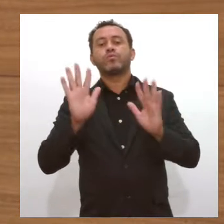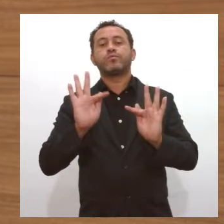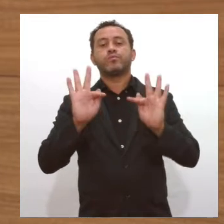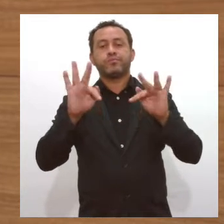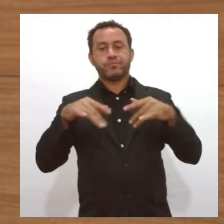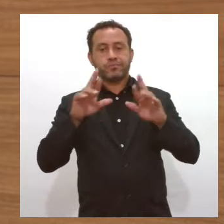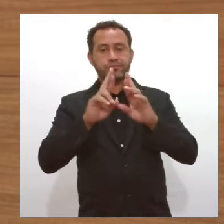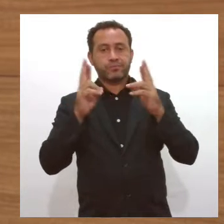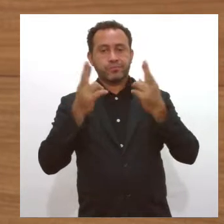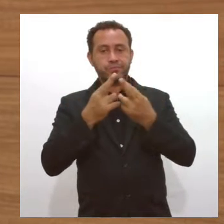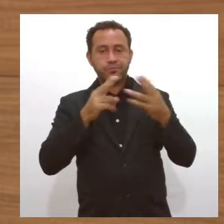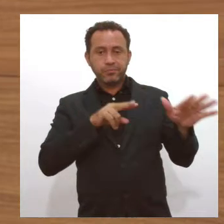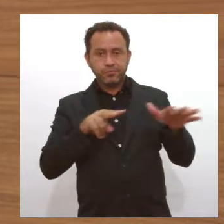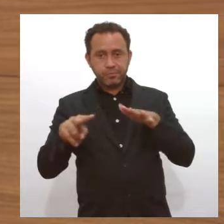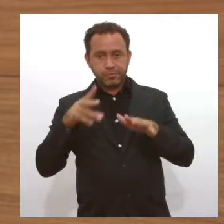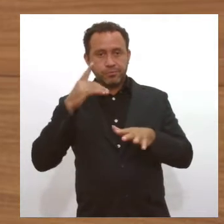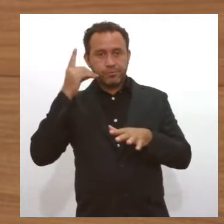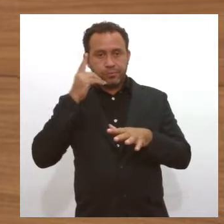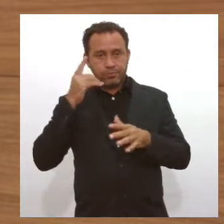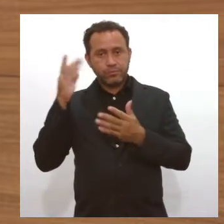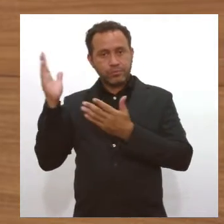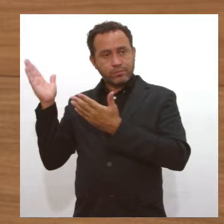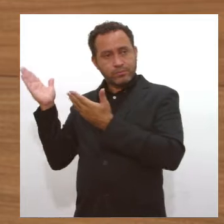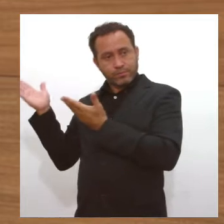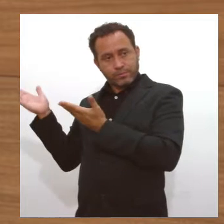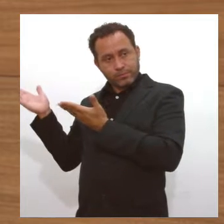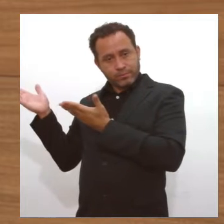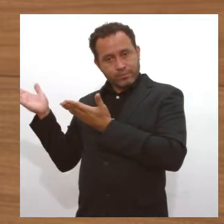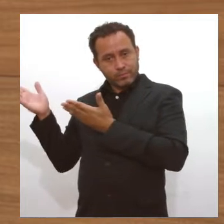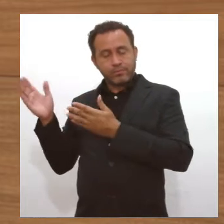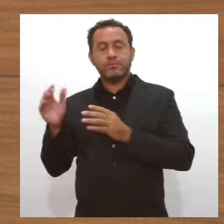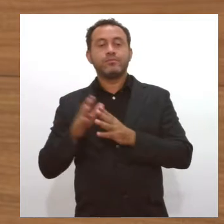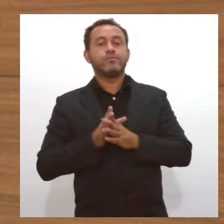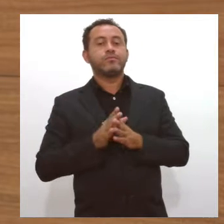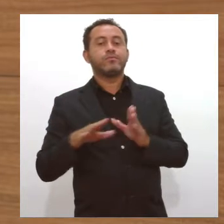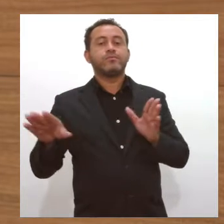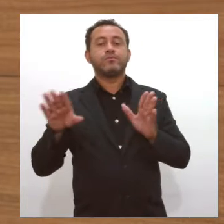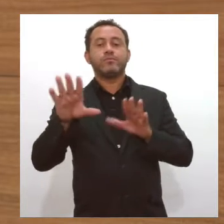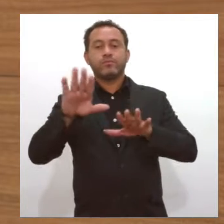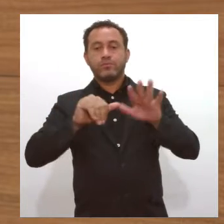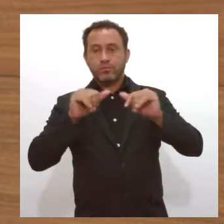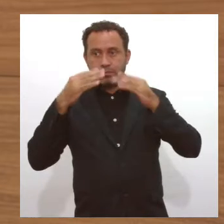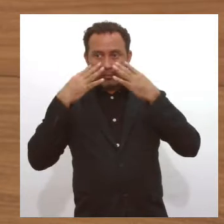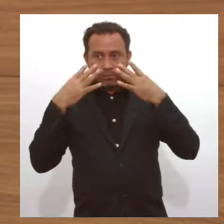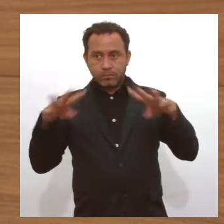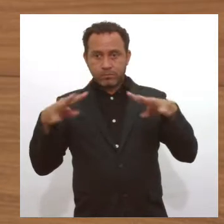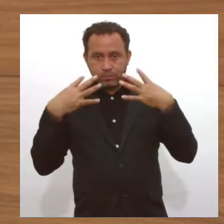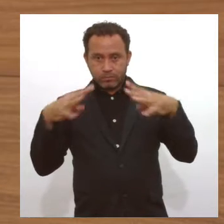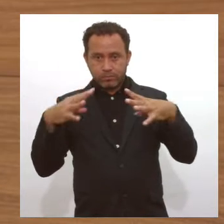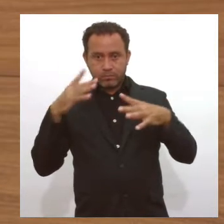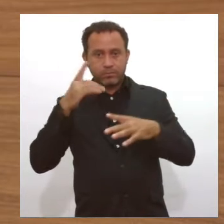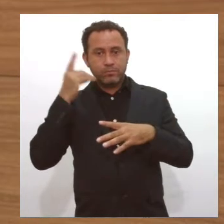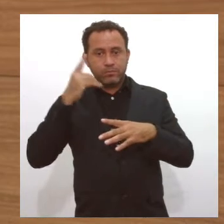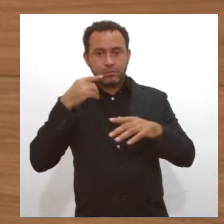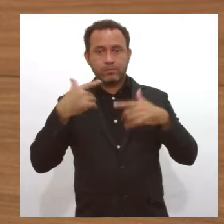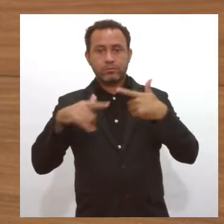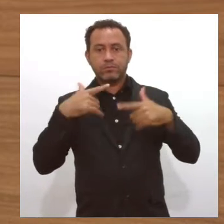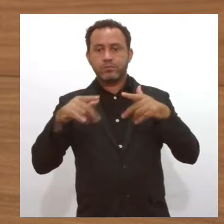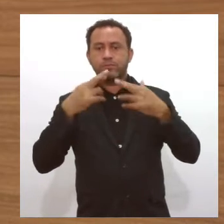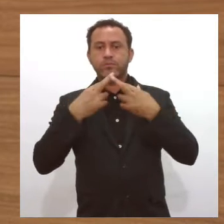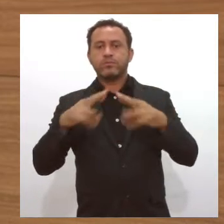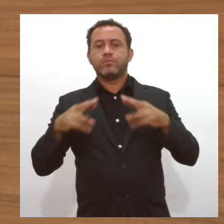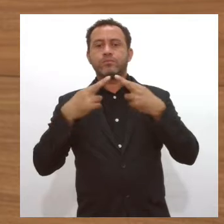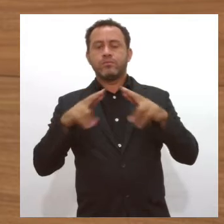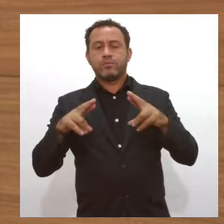sessão mista da semana, o deputado Geórgio Passos, do Partido Cidadania, chamou a atenção dos colegas deputados para ações e soluções